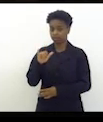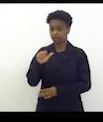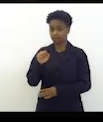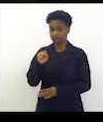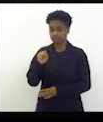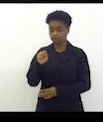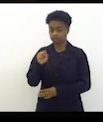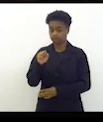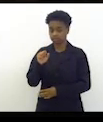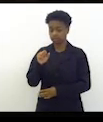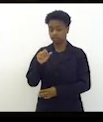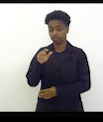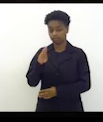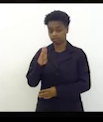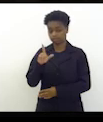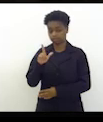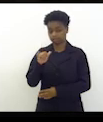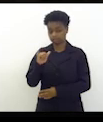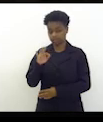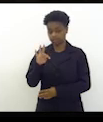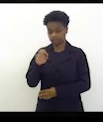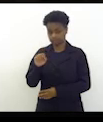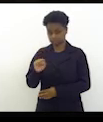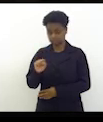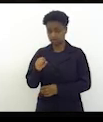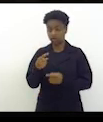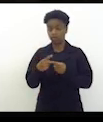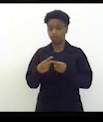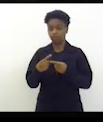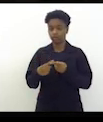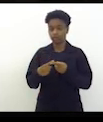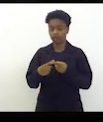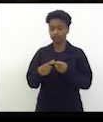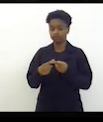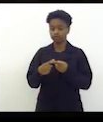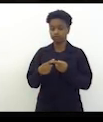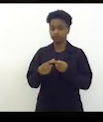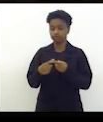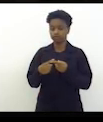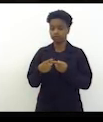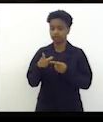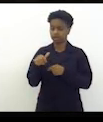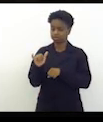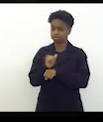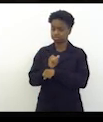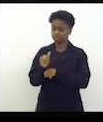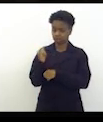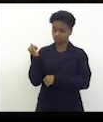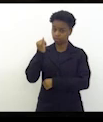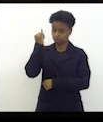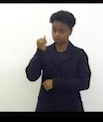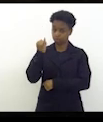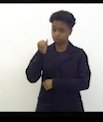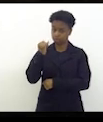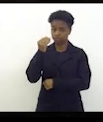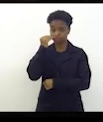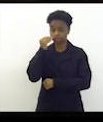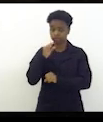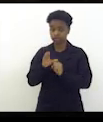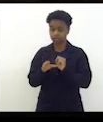porque a blitz é um instrumento extremamente válido da segurança